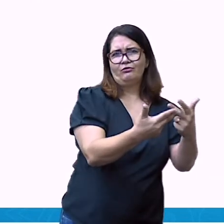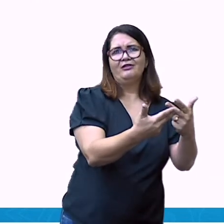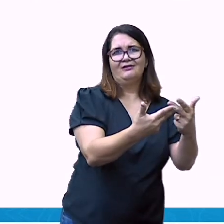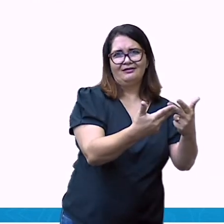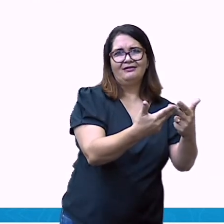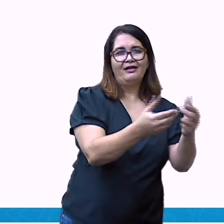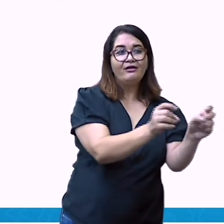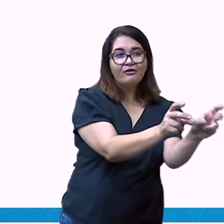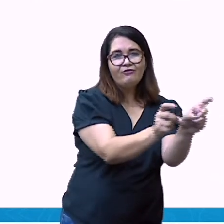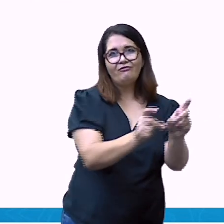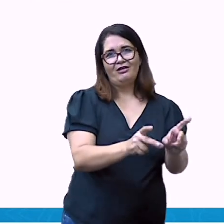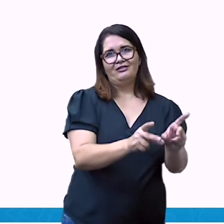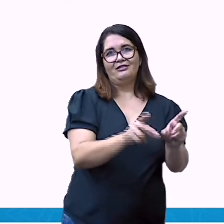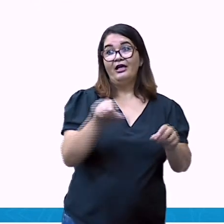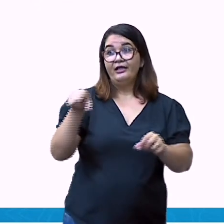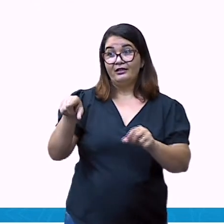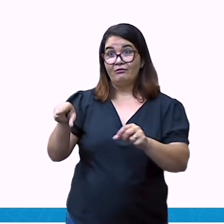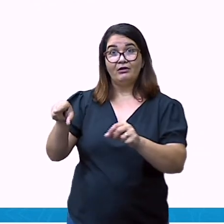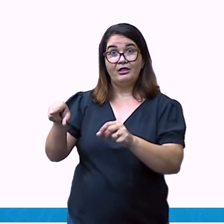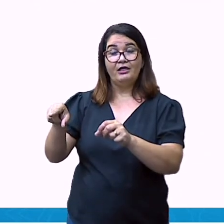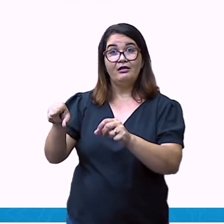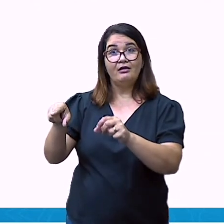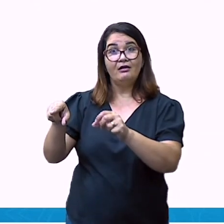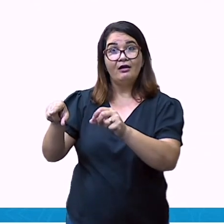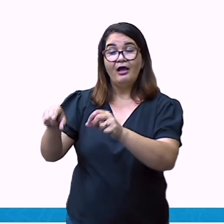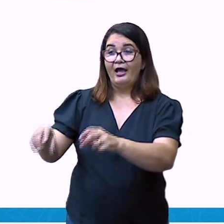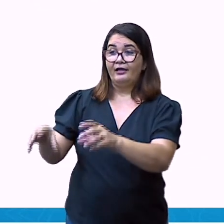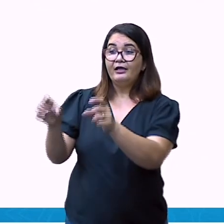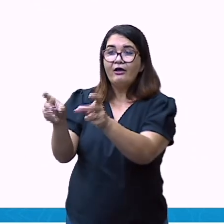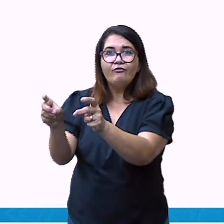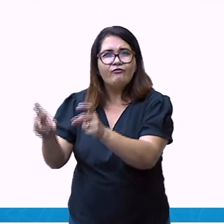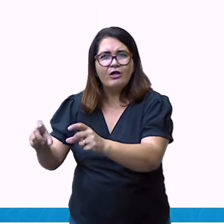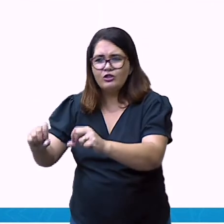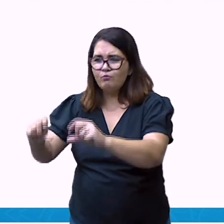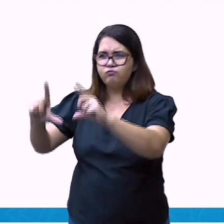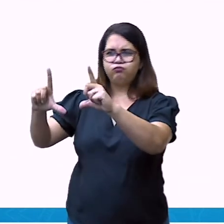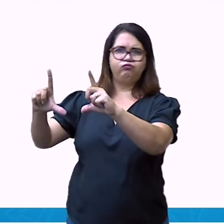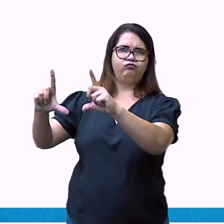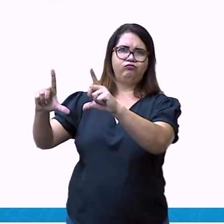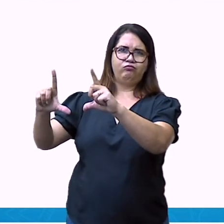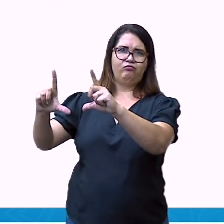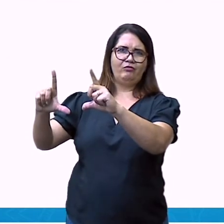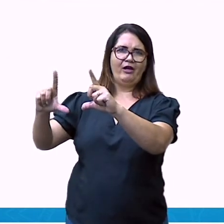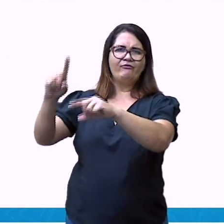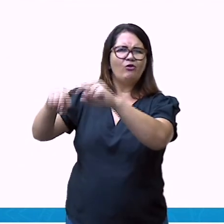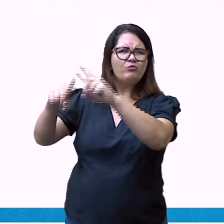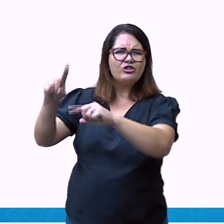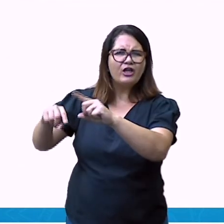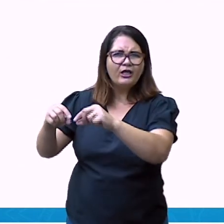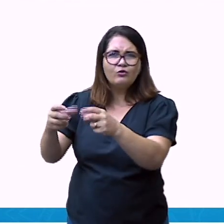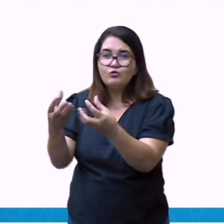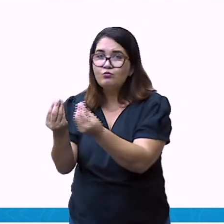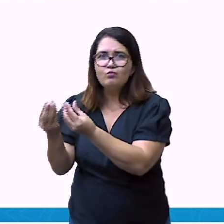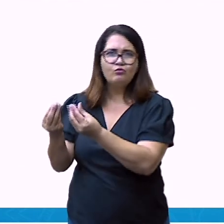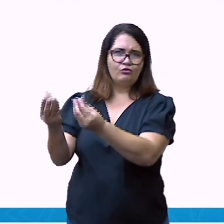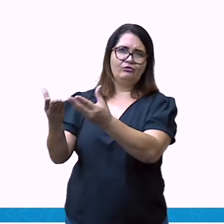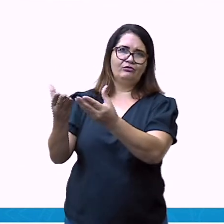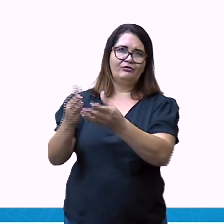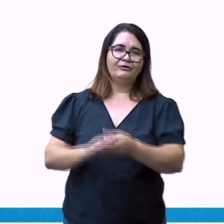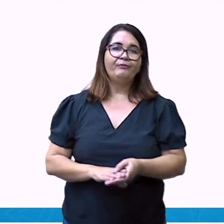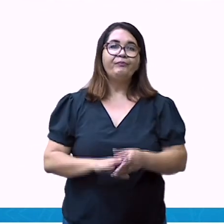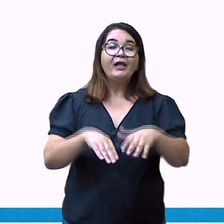que tem ali o CPF dela, aquela pessoa comum, igual eu, você e assim sucessivamente.